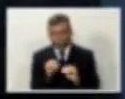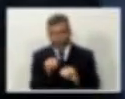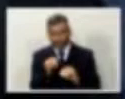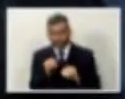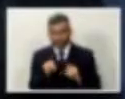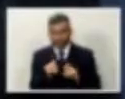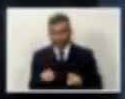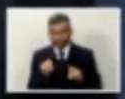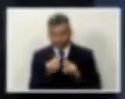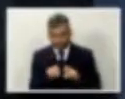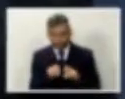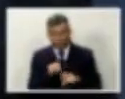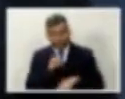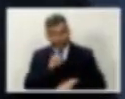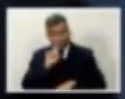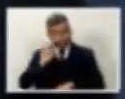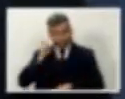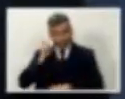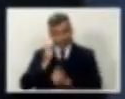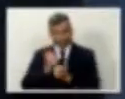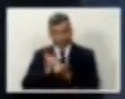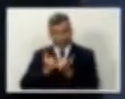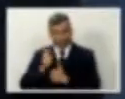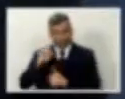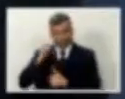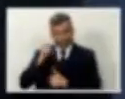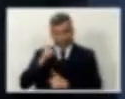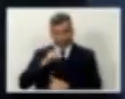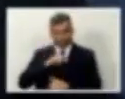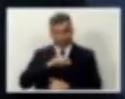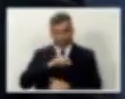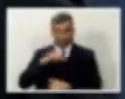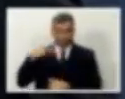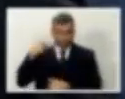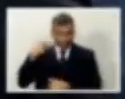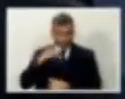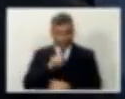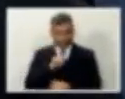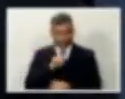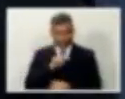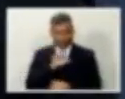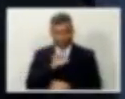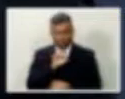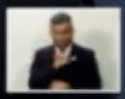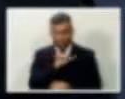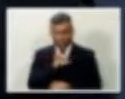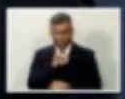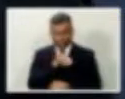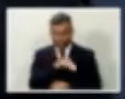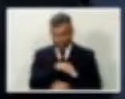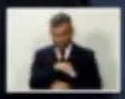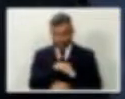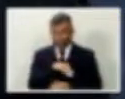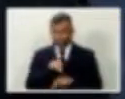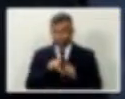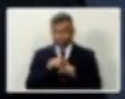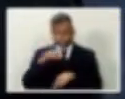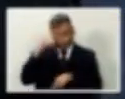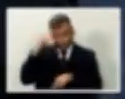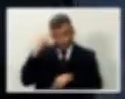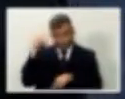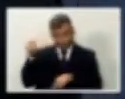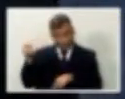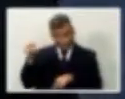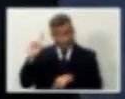E quem respondeu na Rede Mundial de Computadores foi o prefeito Dória, candidato Dória,